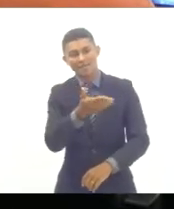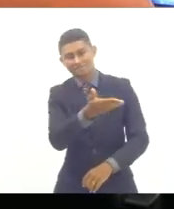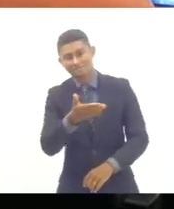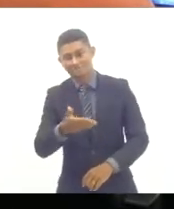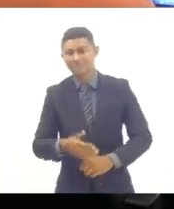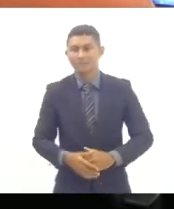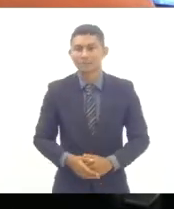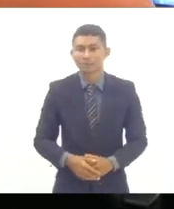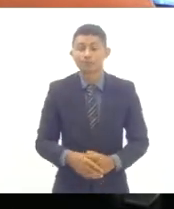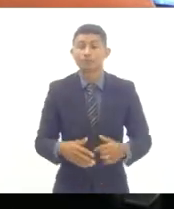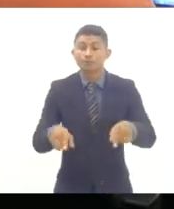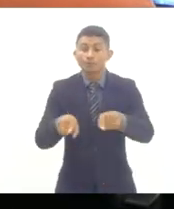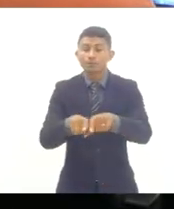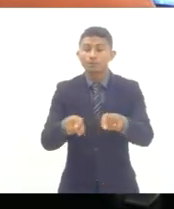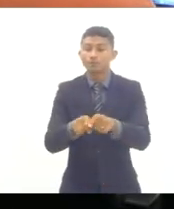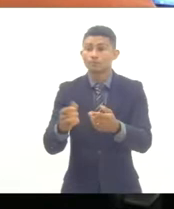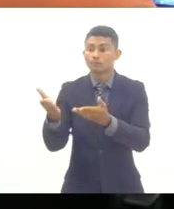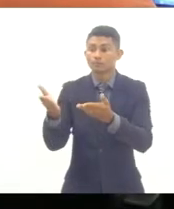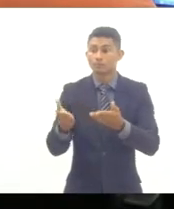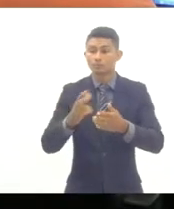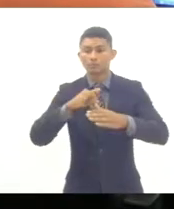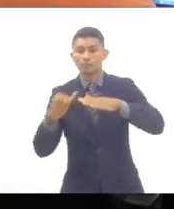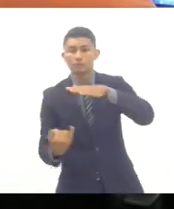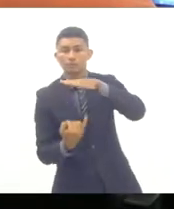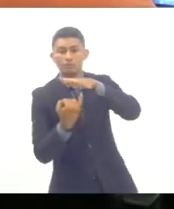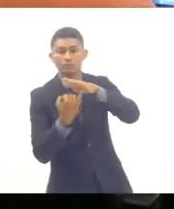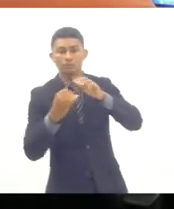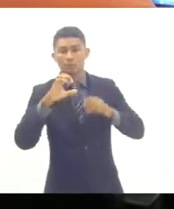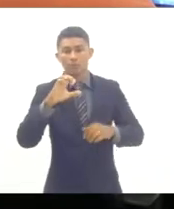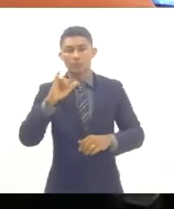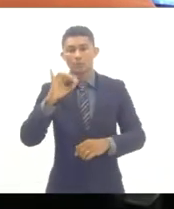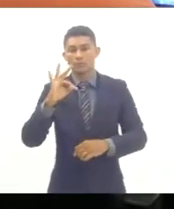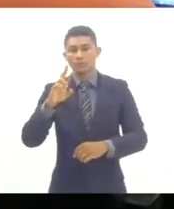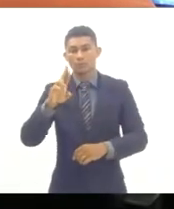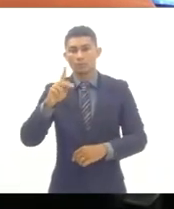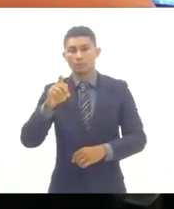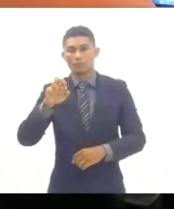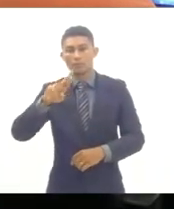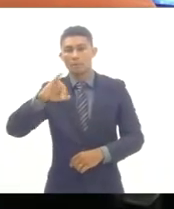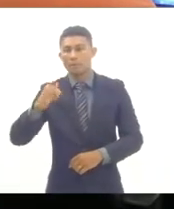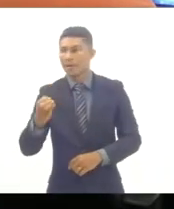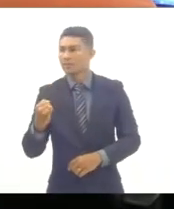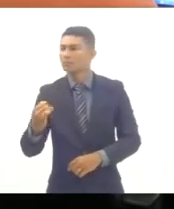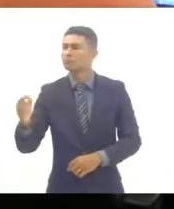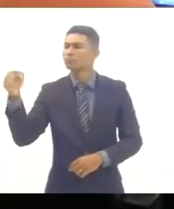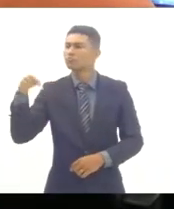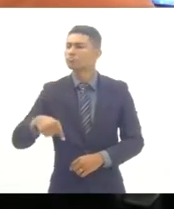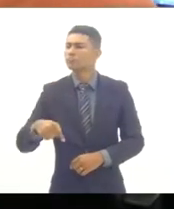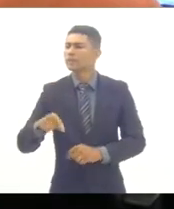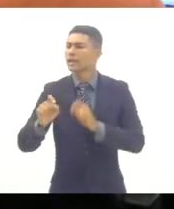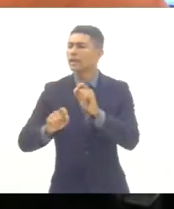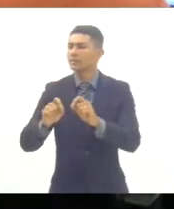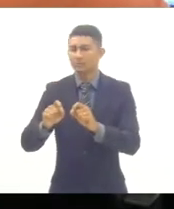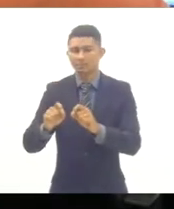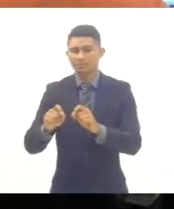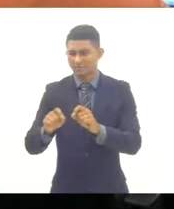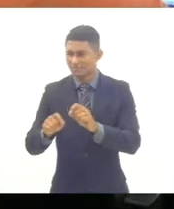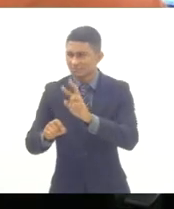Quero chamar também aqui o Cinto Perdi, que presente aqui conosco. Não sei quem é vai vir para a mesa com a gente. Regina?